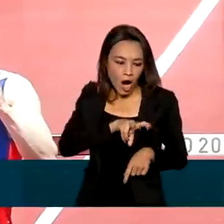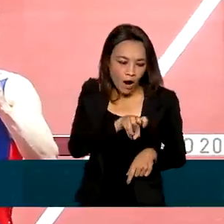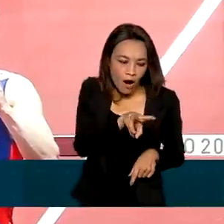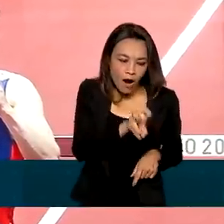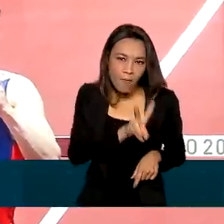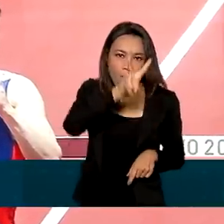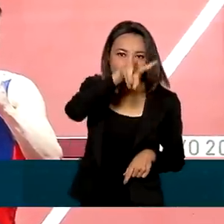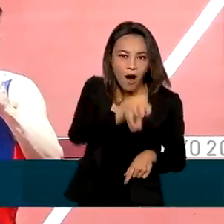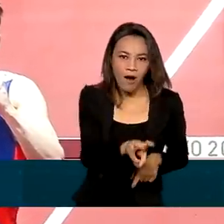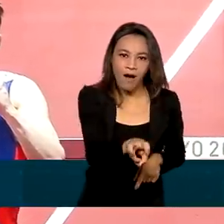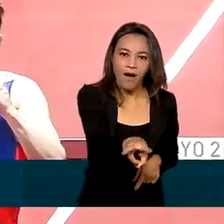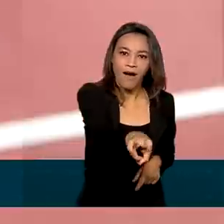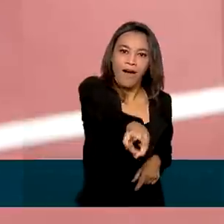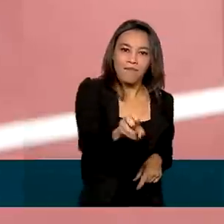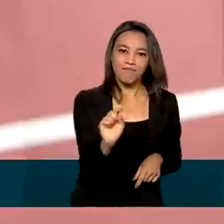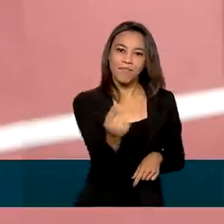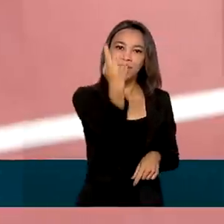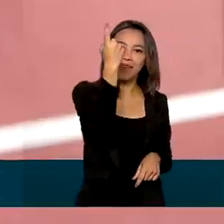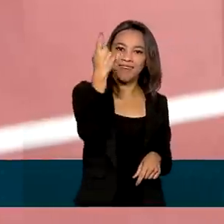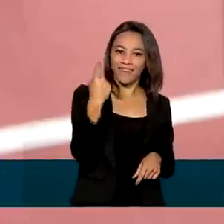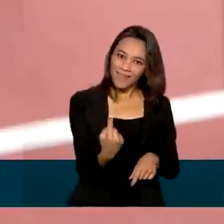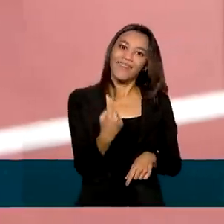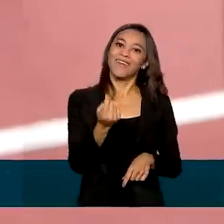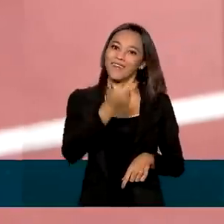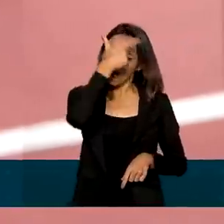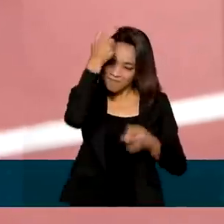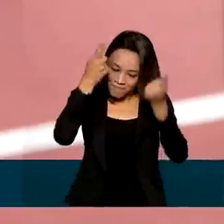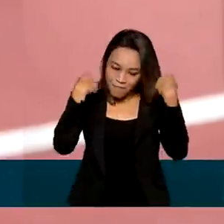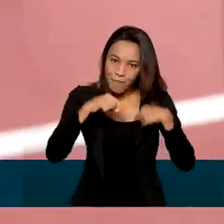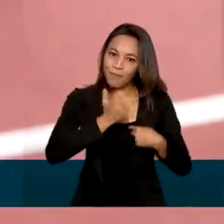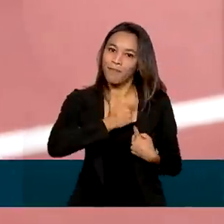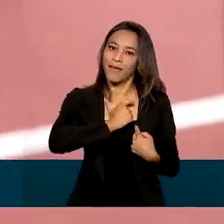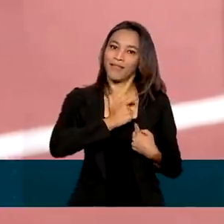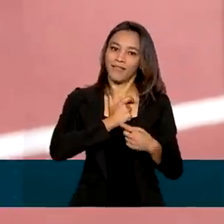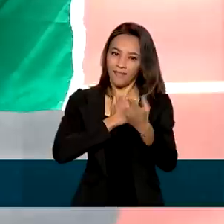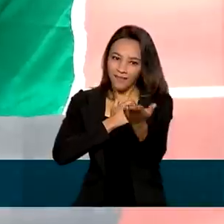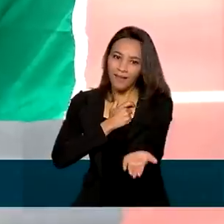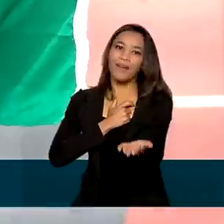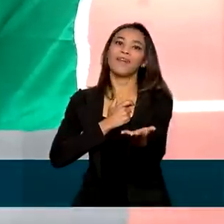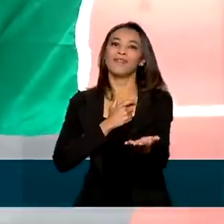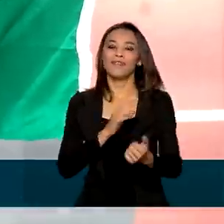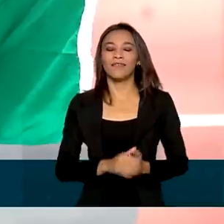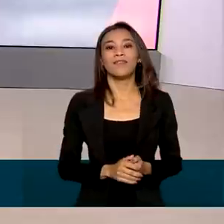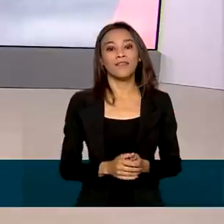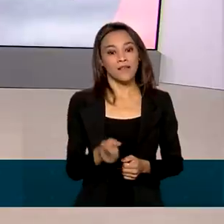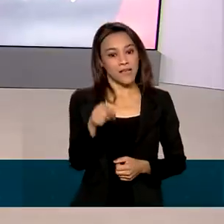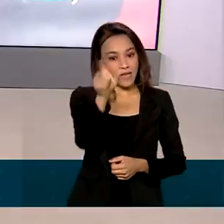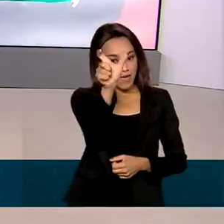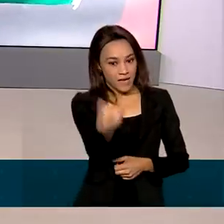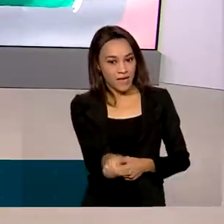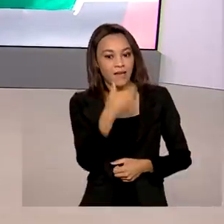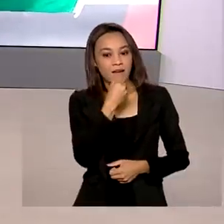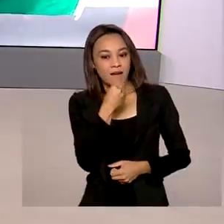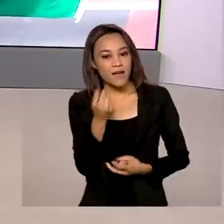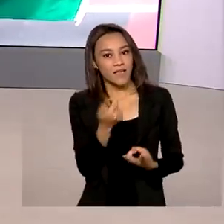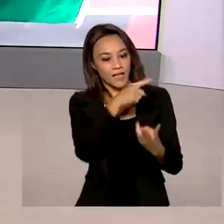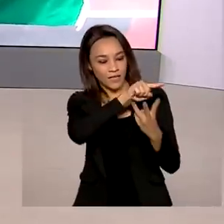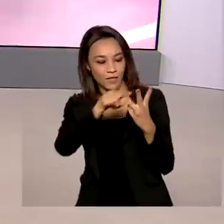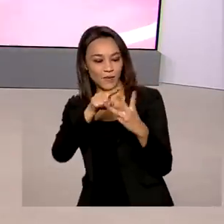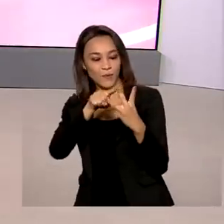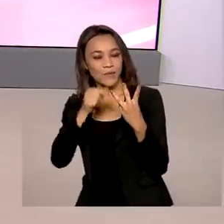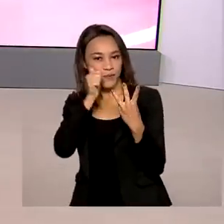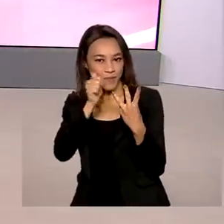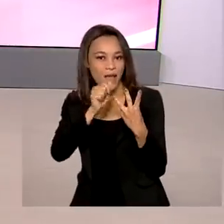barreiras, a primeira medalha do atletismo brasileiro nessa edição dos jogos. Alisson Martini e Caena são